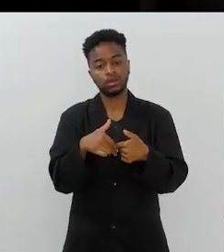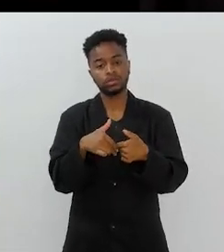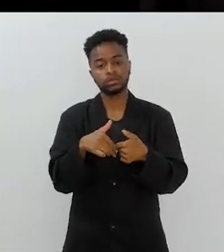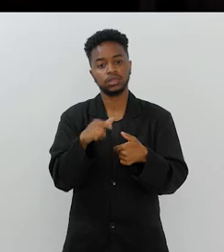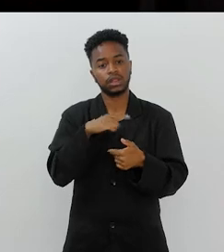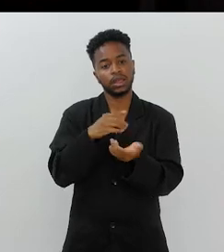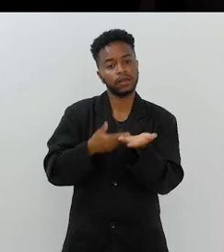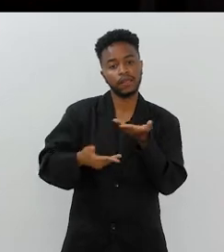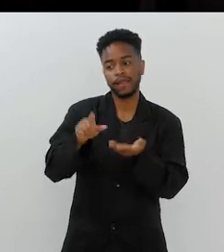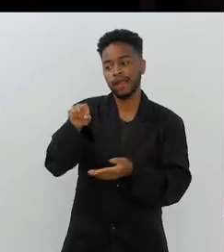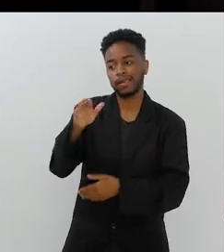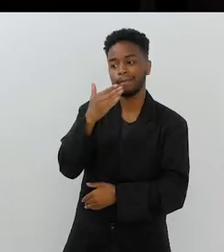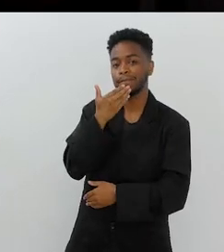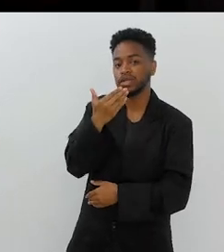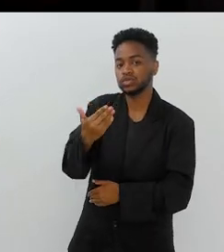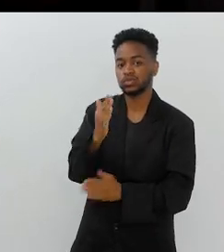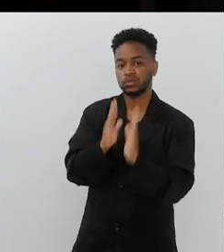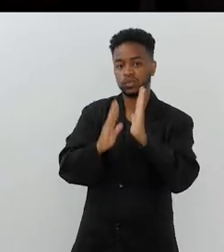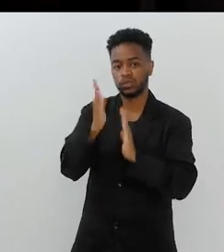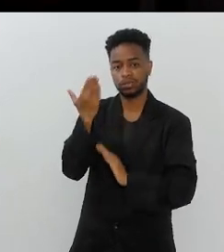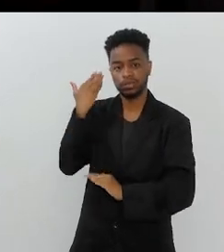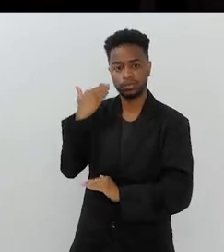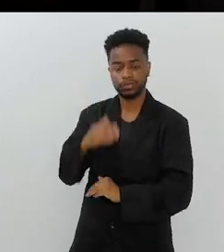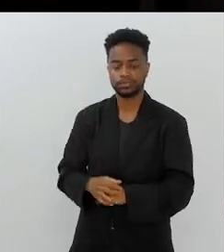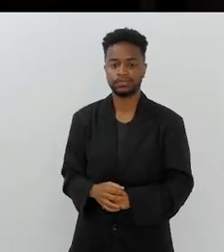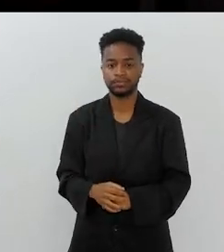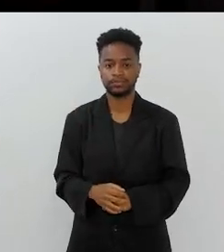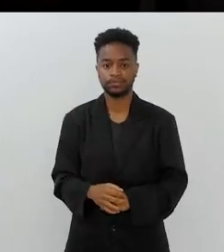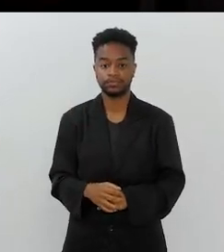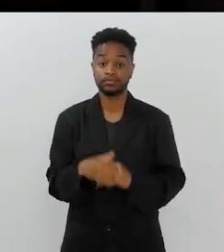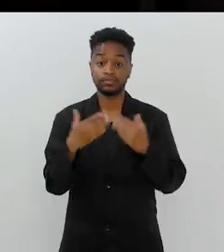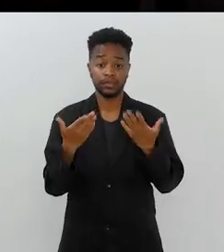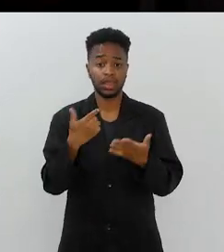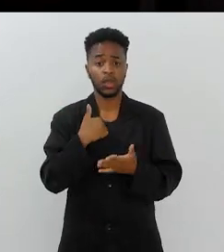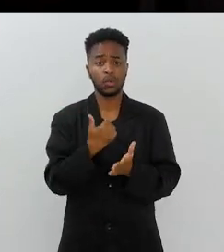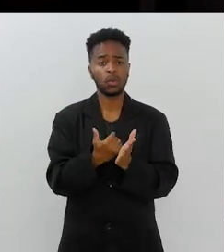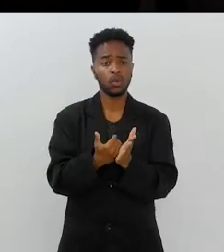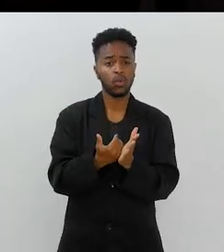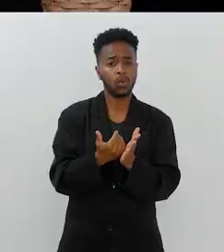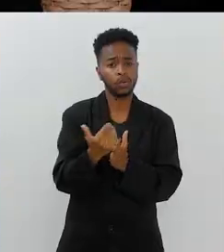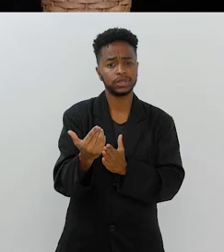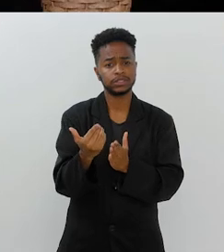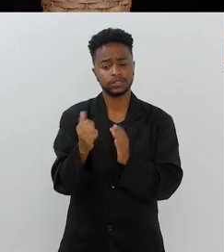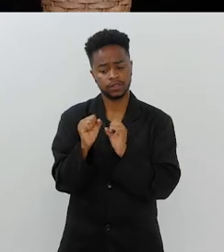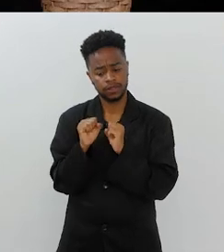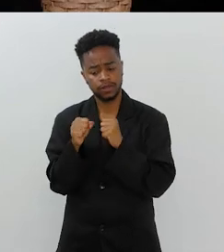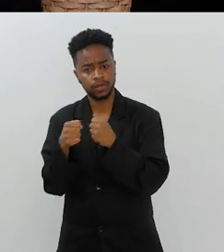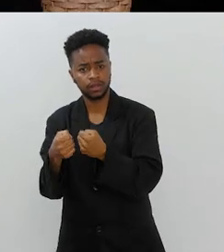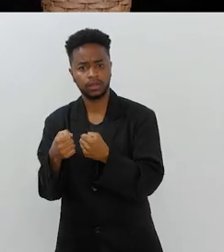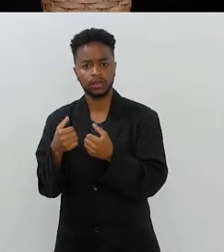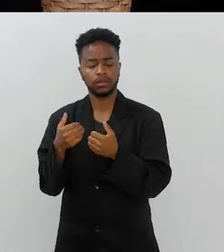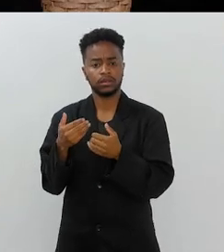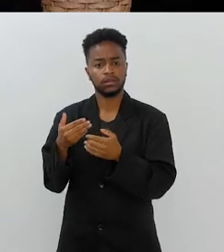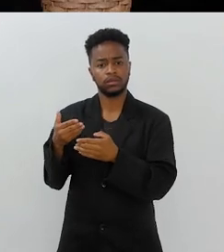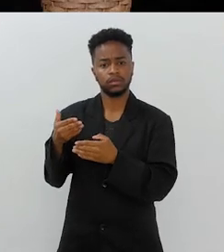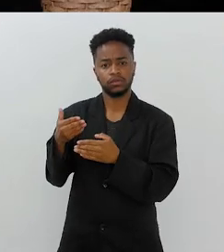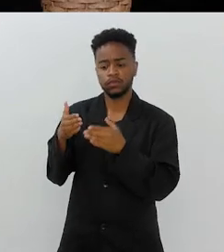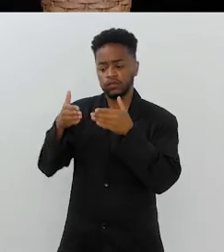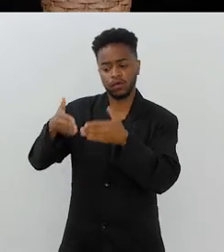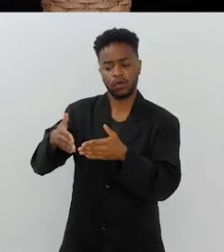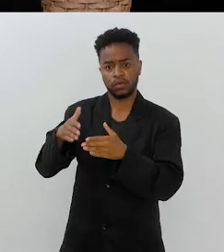por esse grande apelo da época do Dom Eugênio. Quer dizer, eu comecei a me dedicar